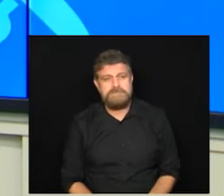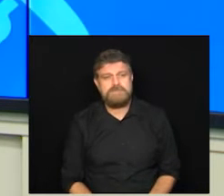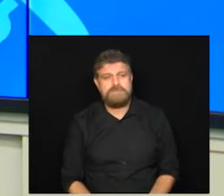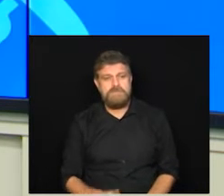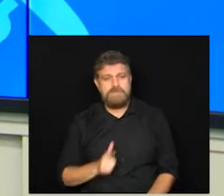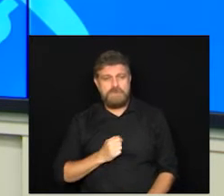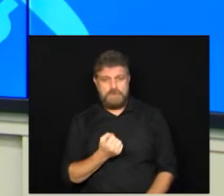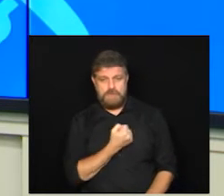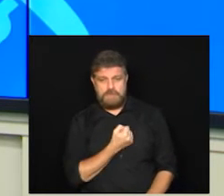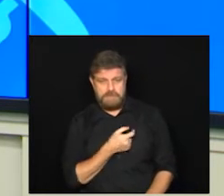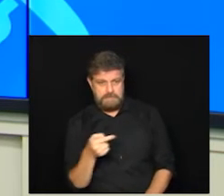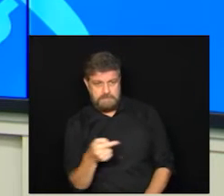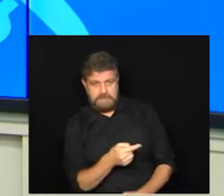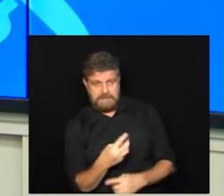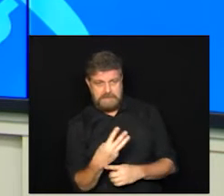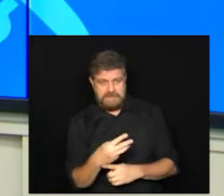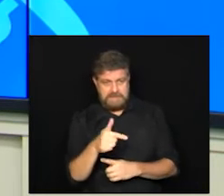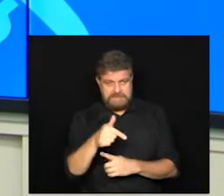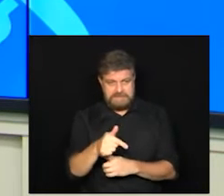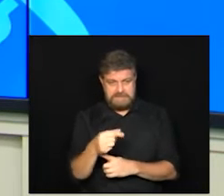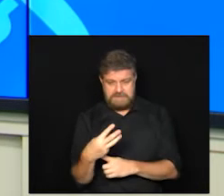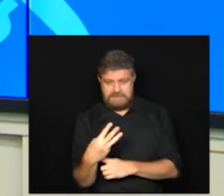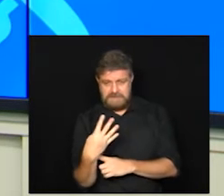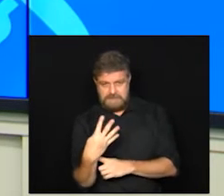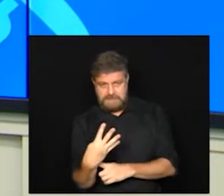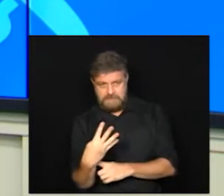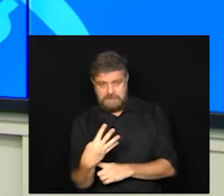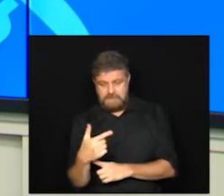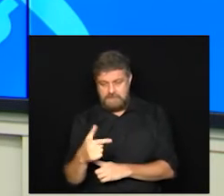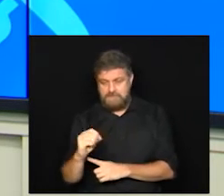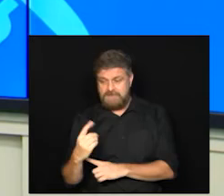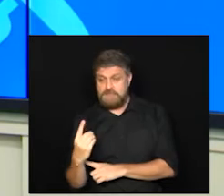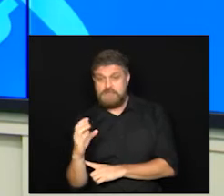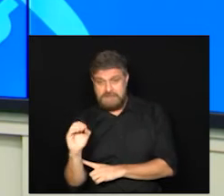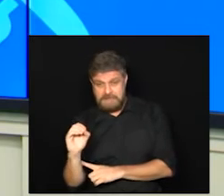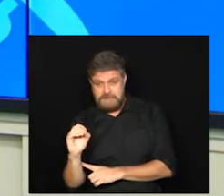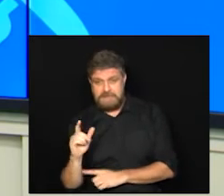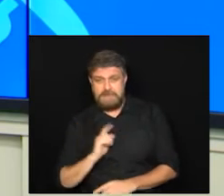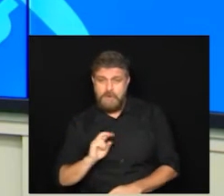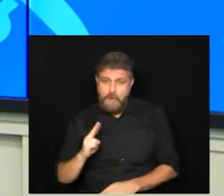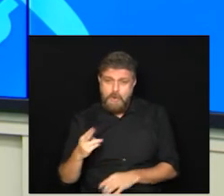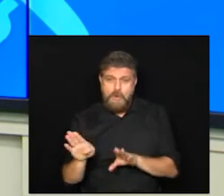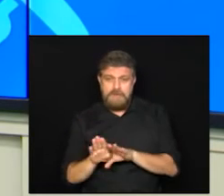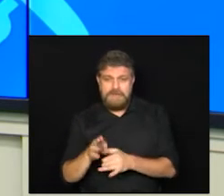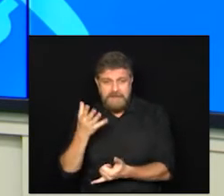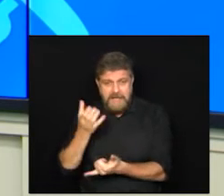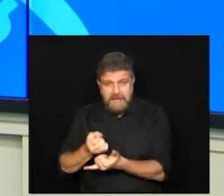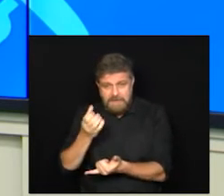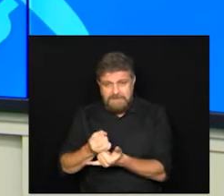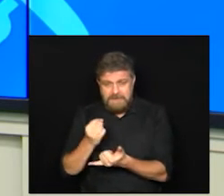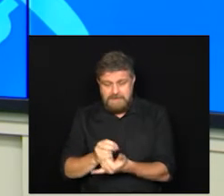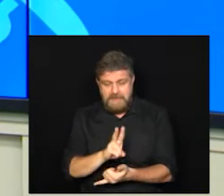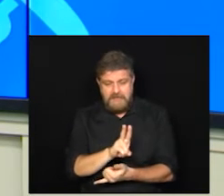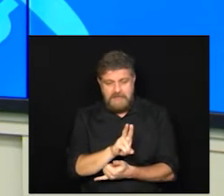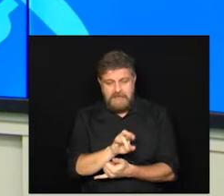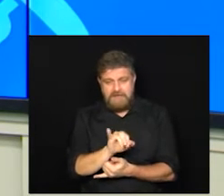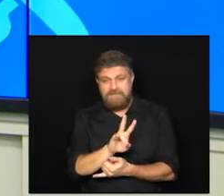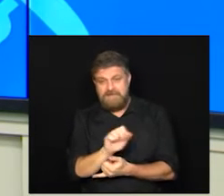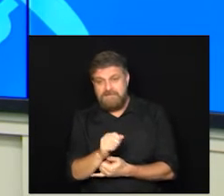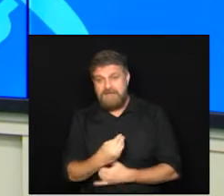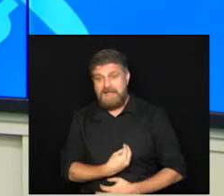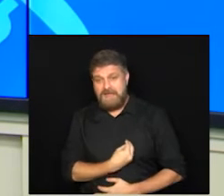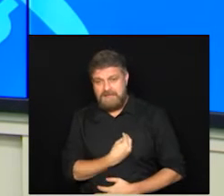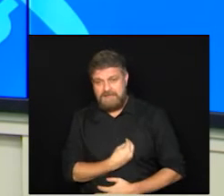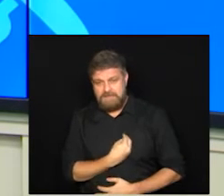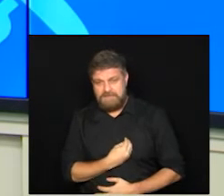é o 37342010 37342010 ou então no aplicativo Viva a Vida que pode ser baixado